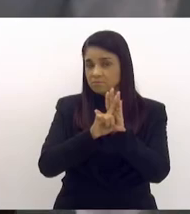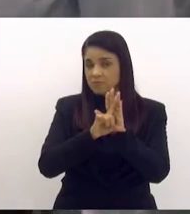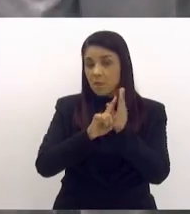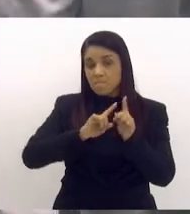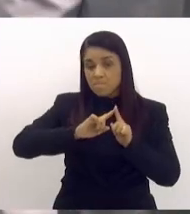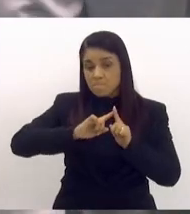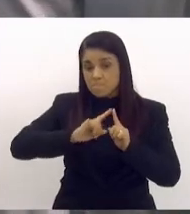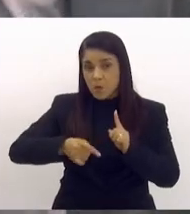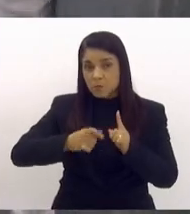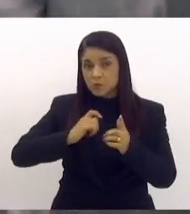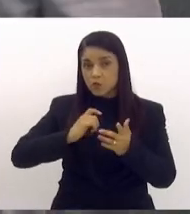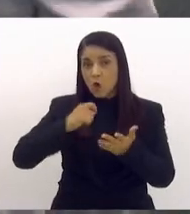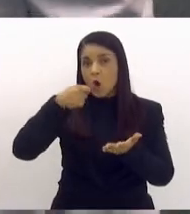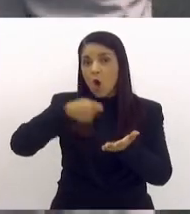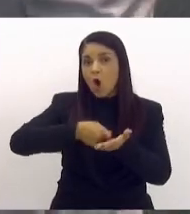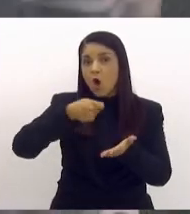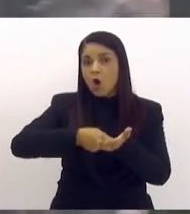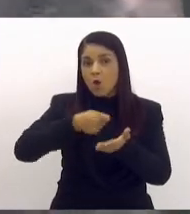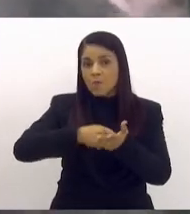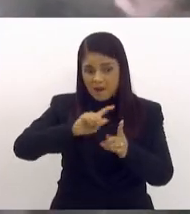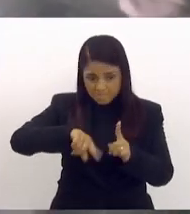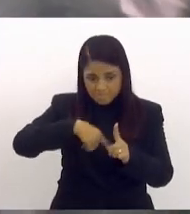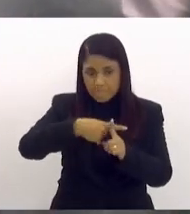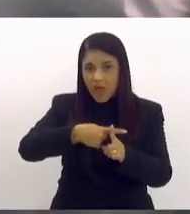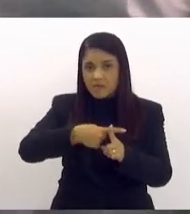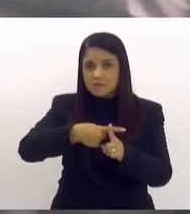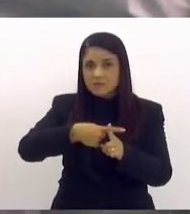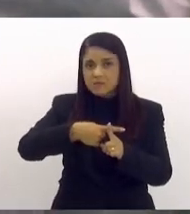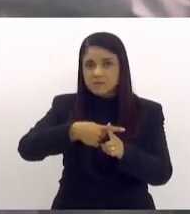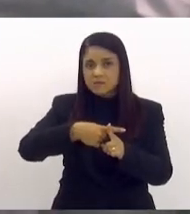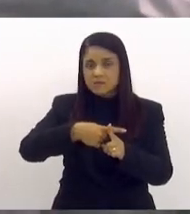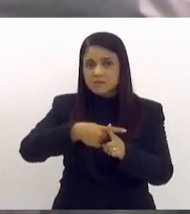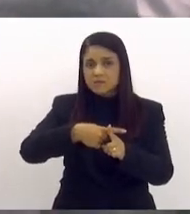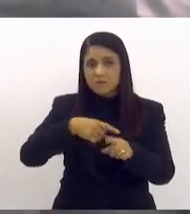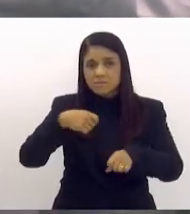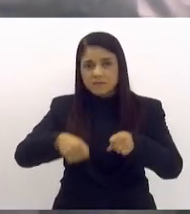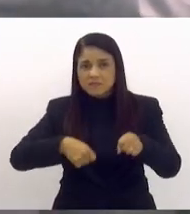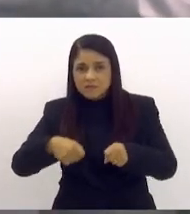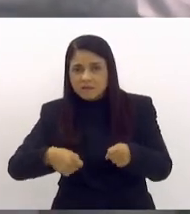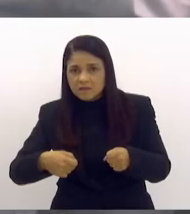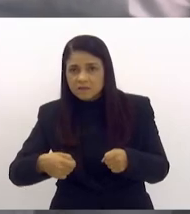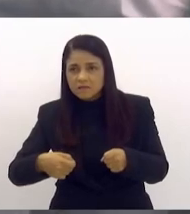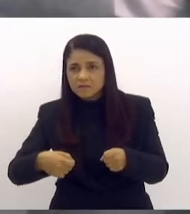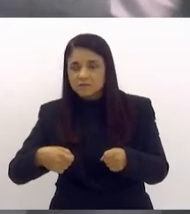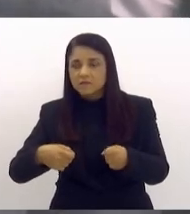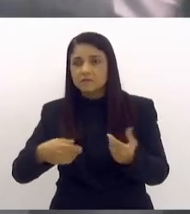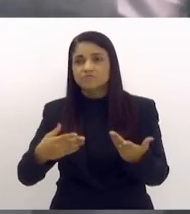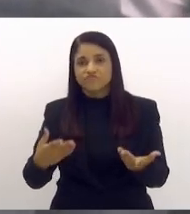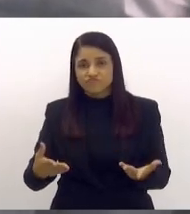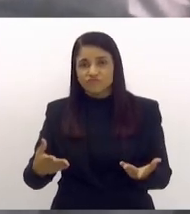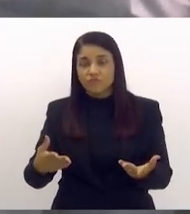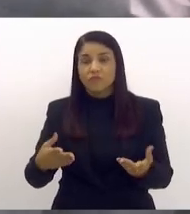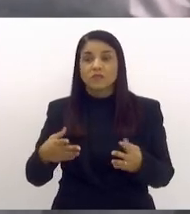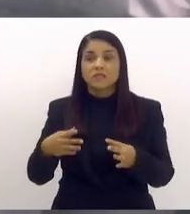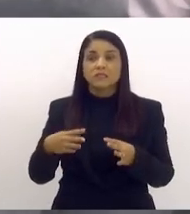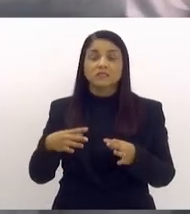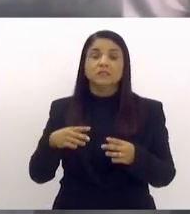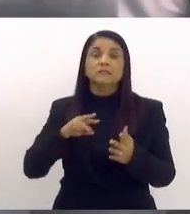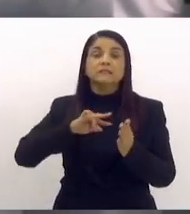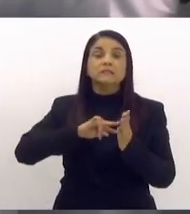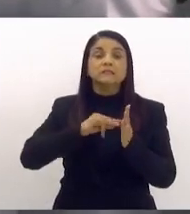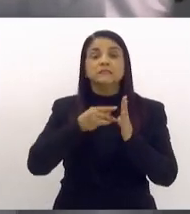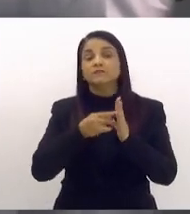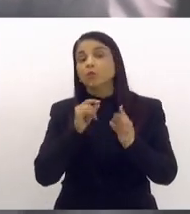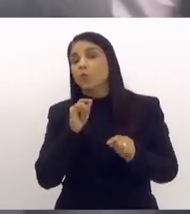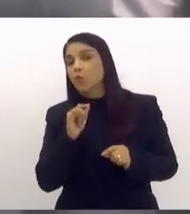proibindo de cobrar mais pela pessoa transportar a bicicleta. Então, isso tudo significa